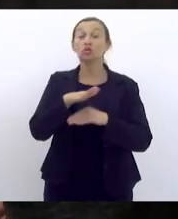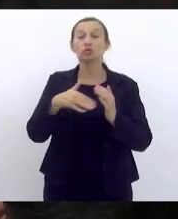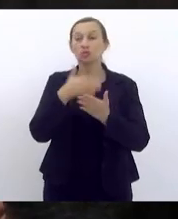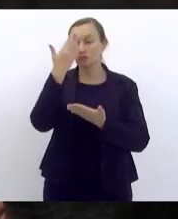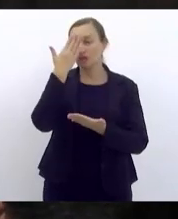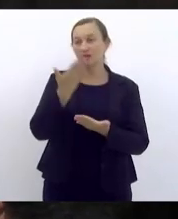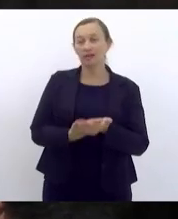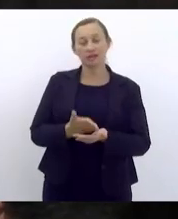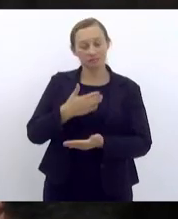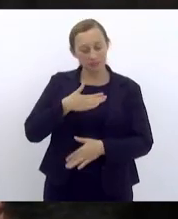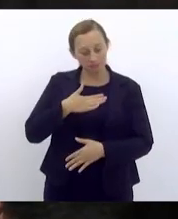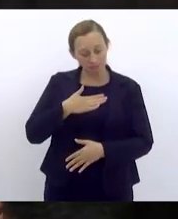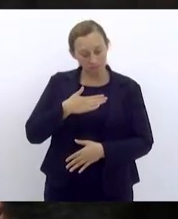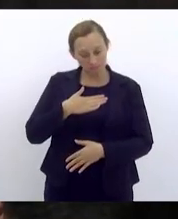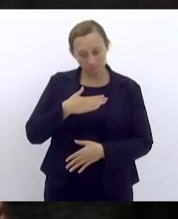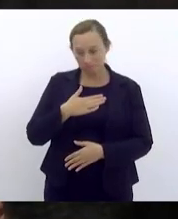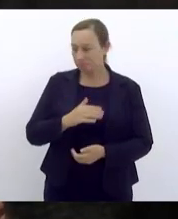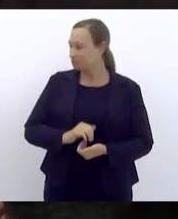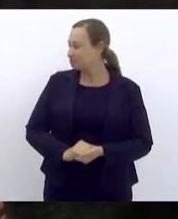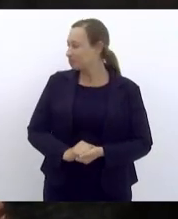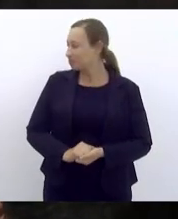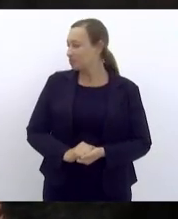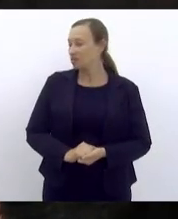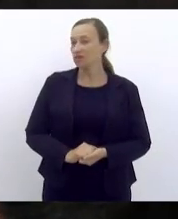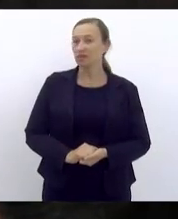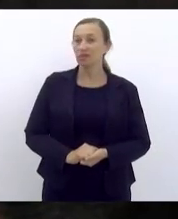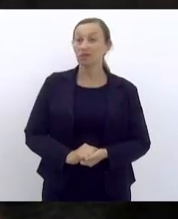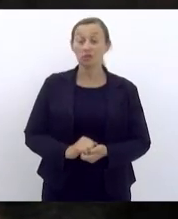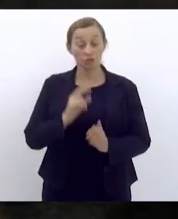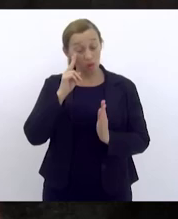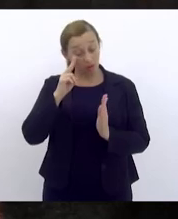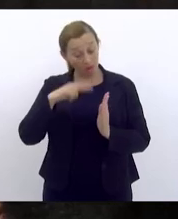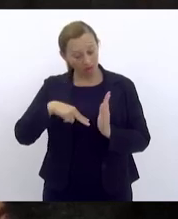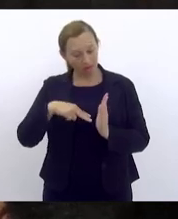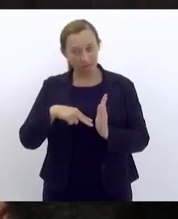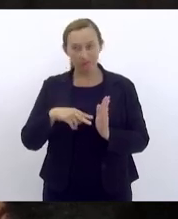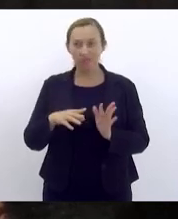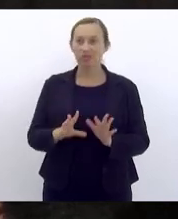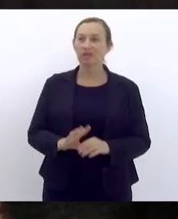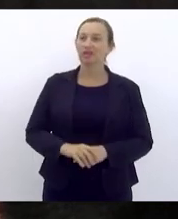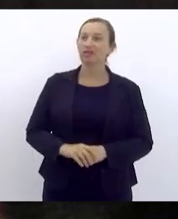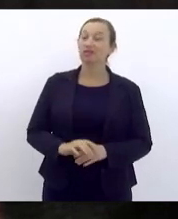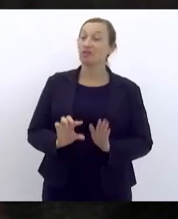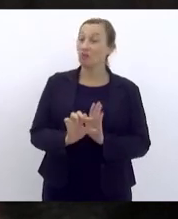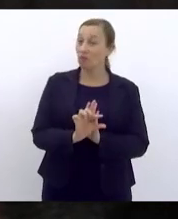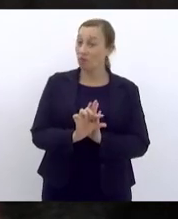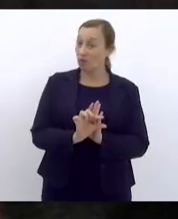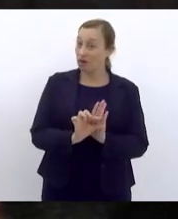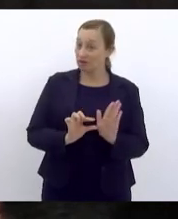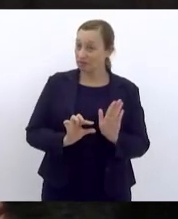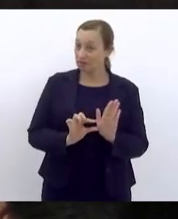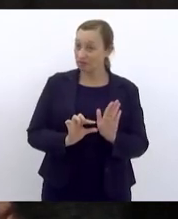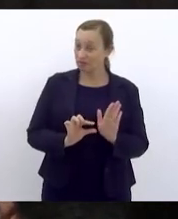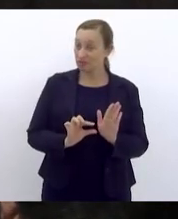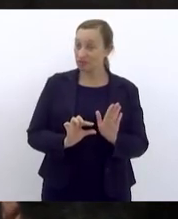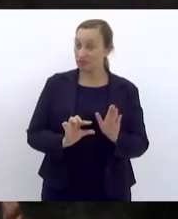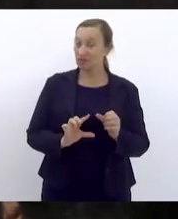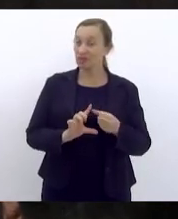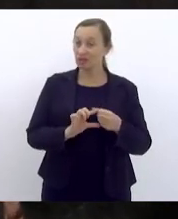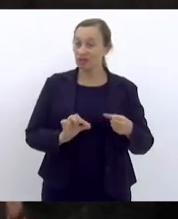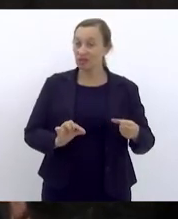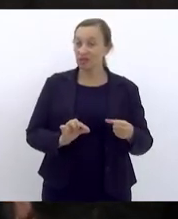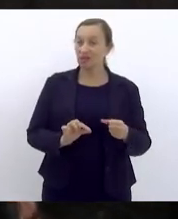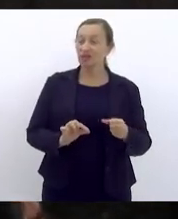em mim o que lerei é o trecho de um artigo escrito pelo